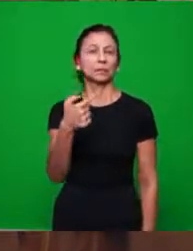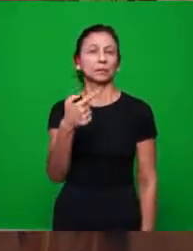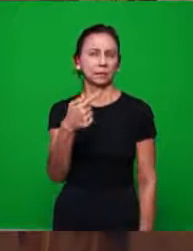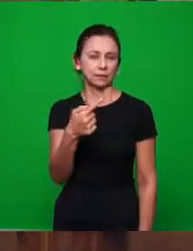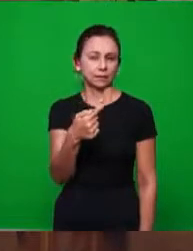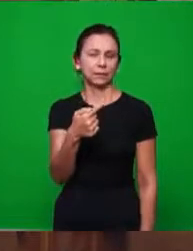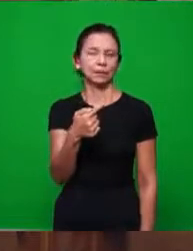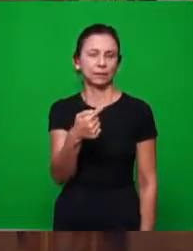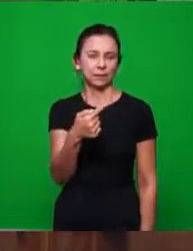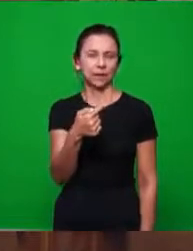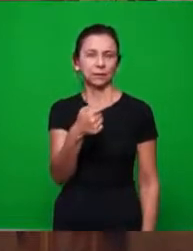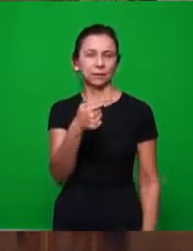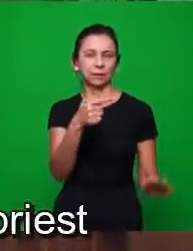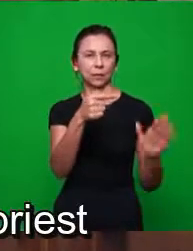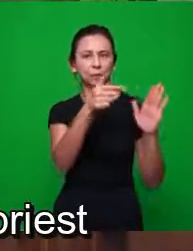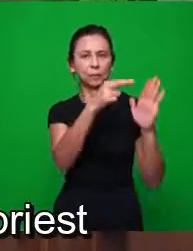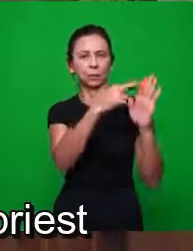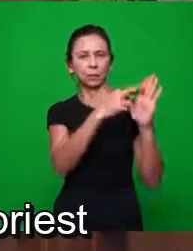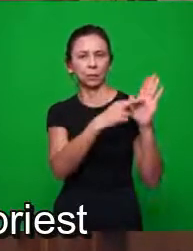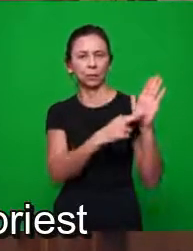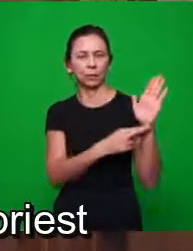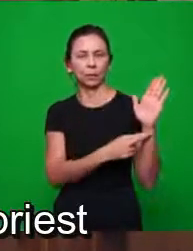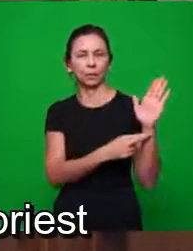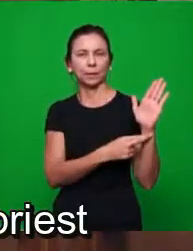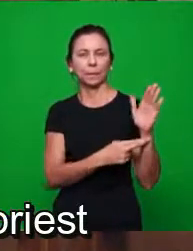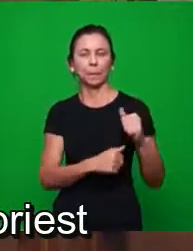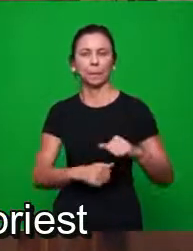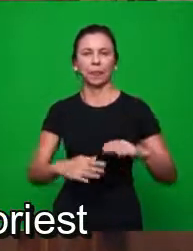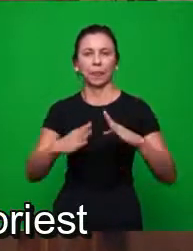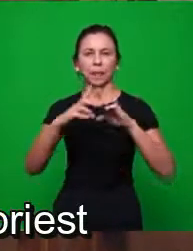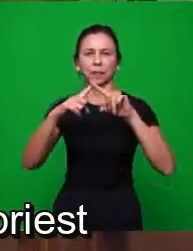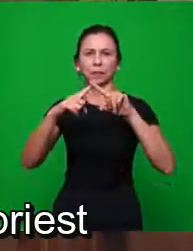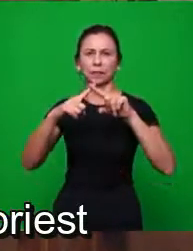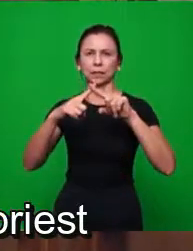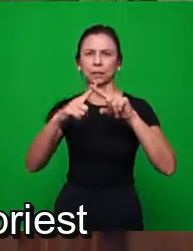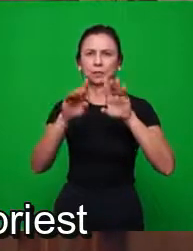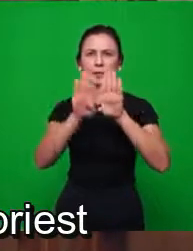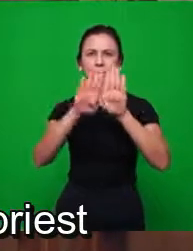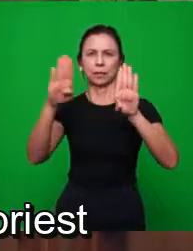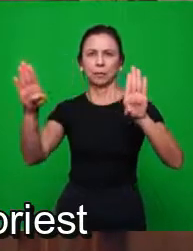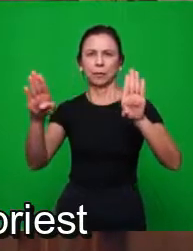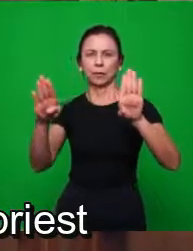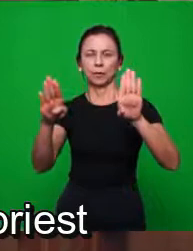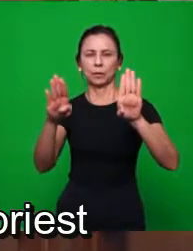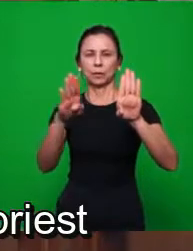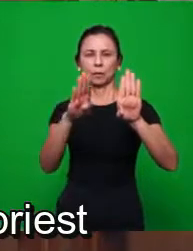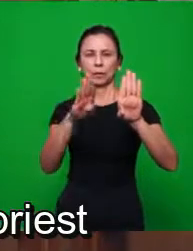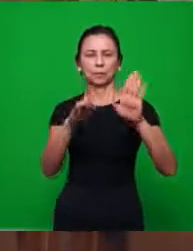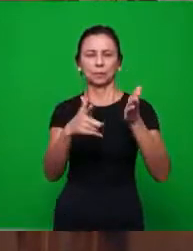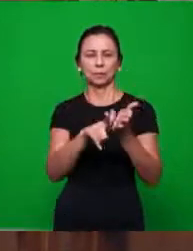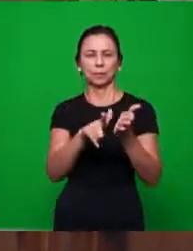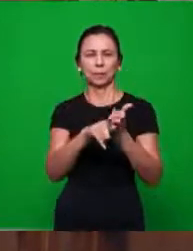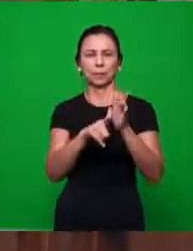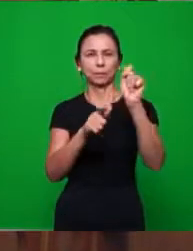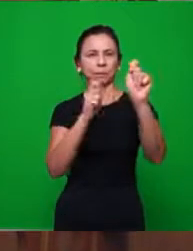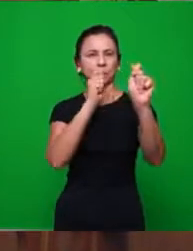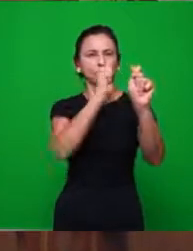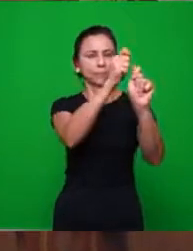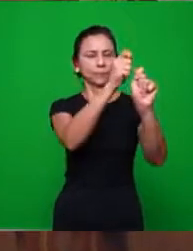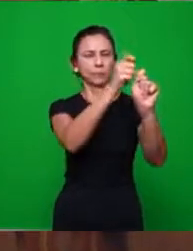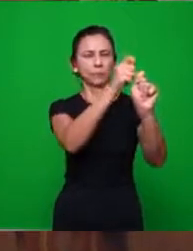quando ele colocou na capela lá de Wittenberg, onde ele era pároco, as suas